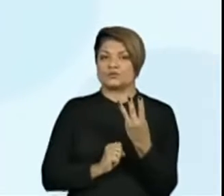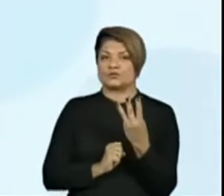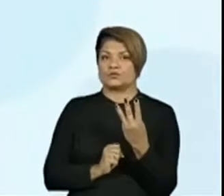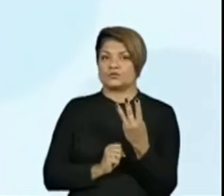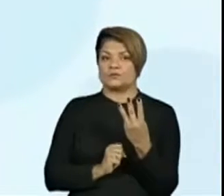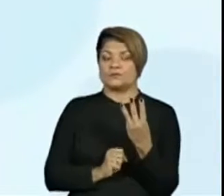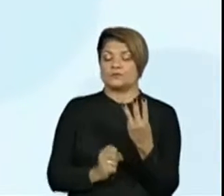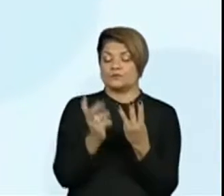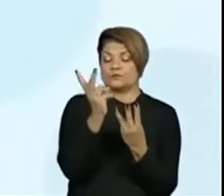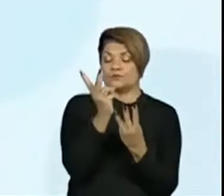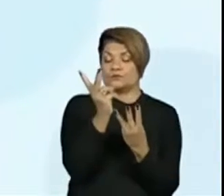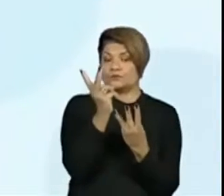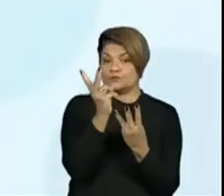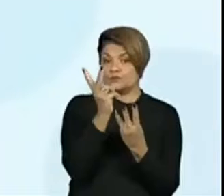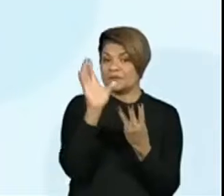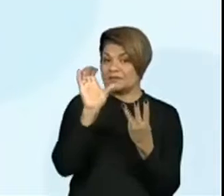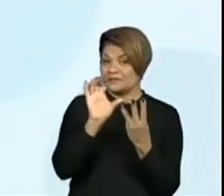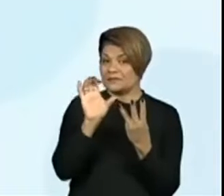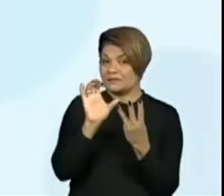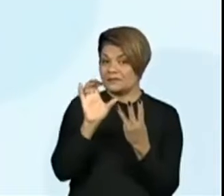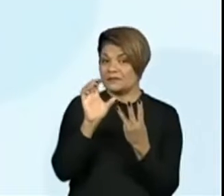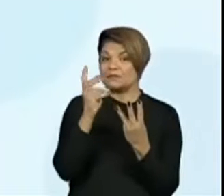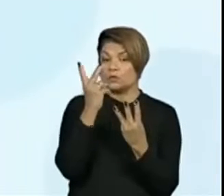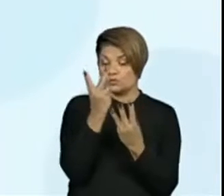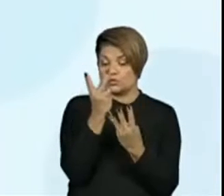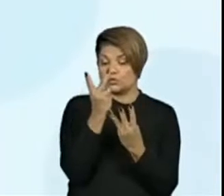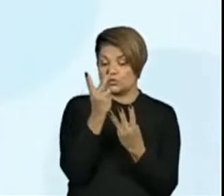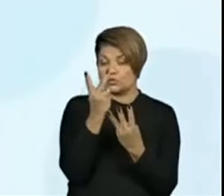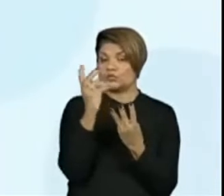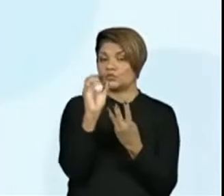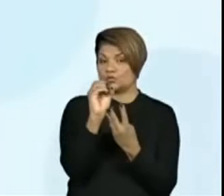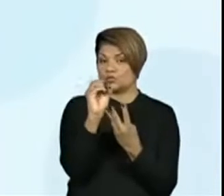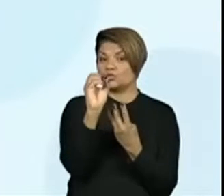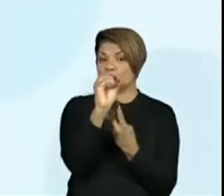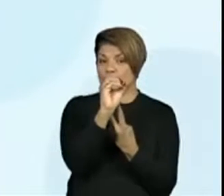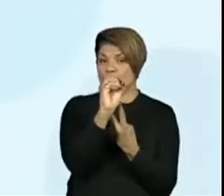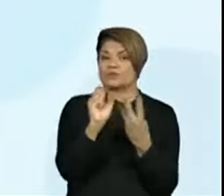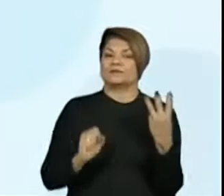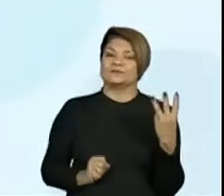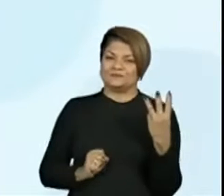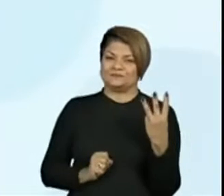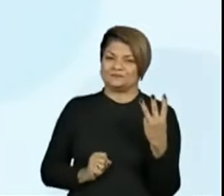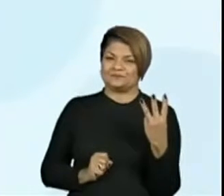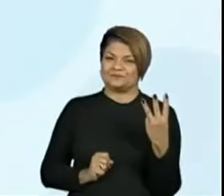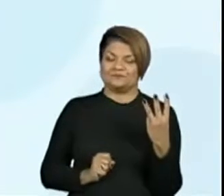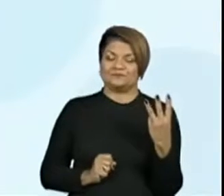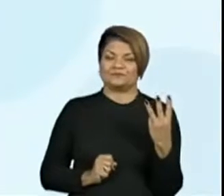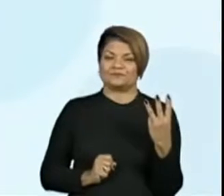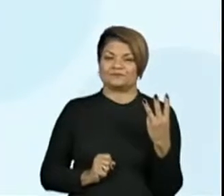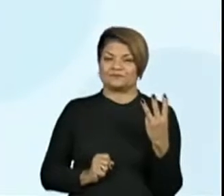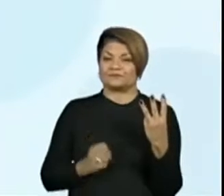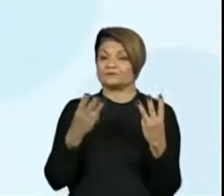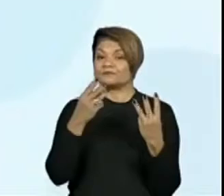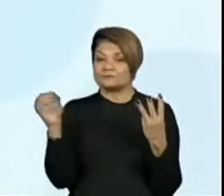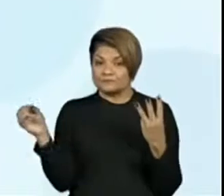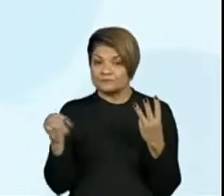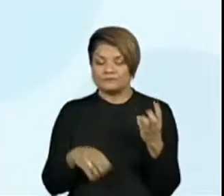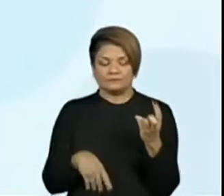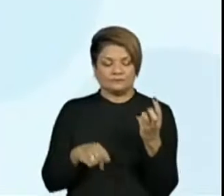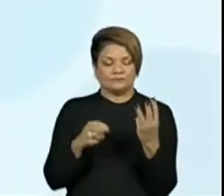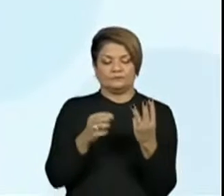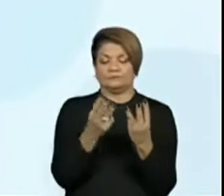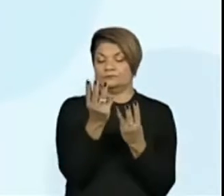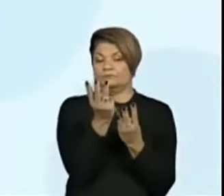duzentos, já são duas vezes o cem, então é o número dois. O trezentos,